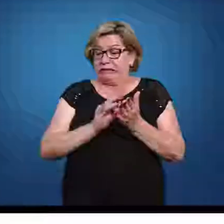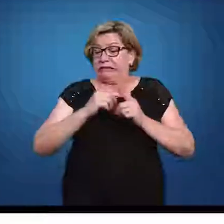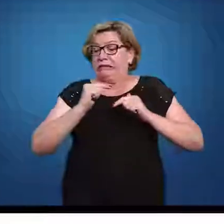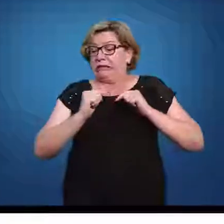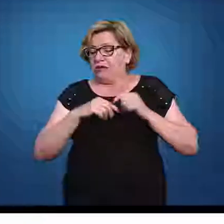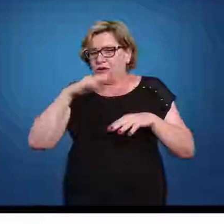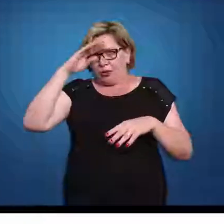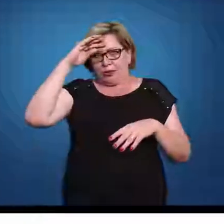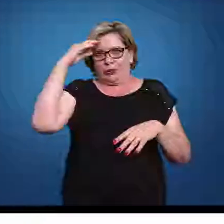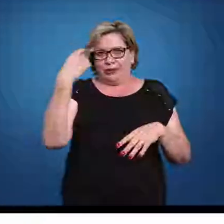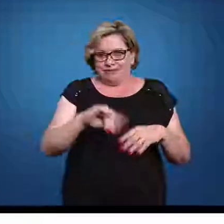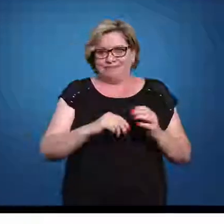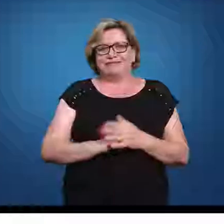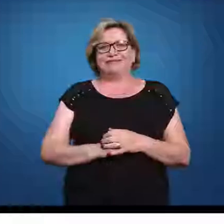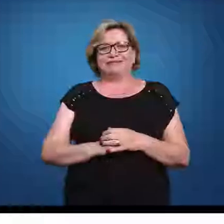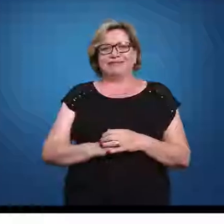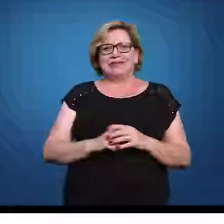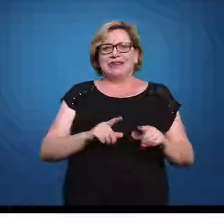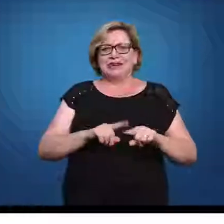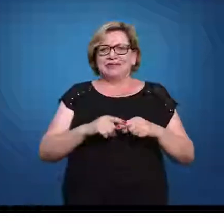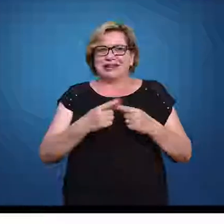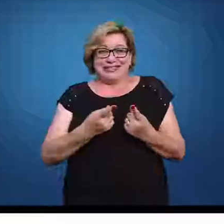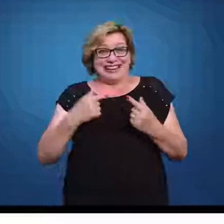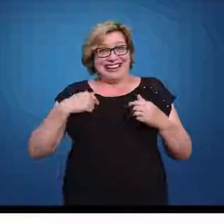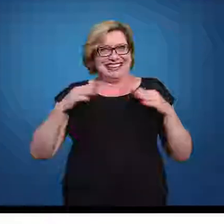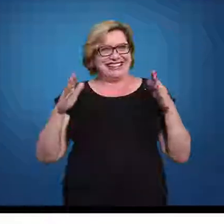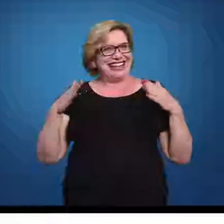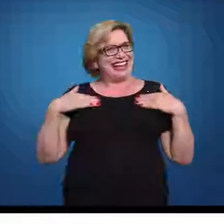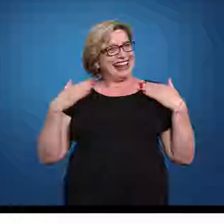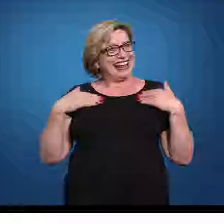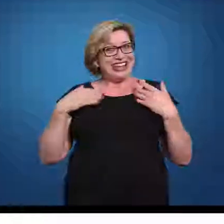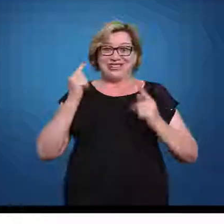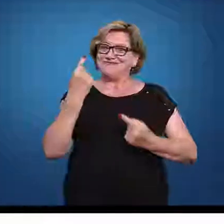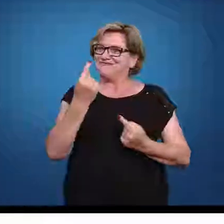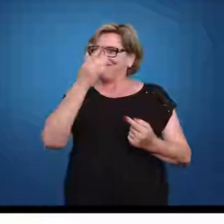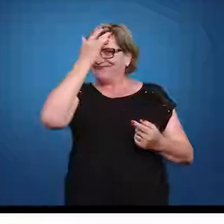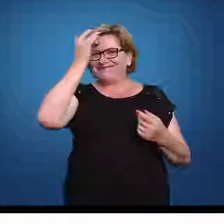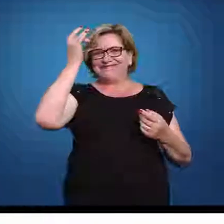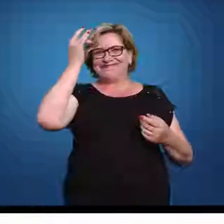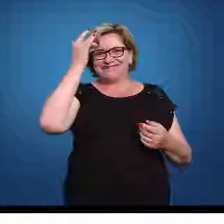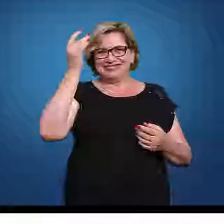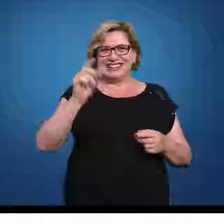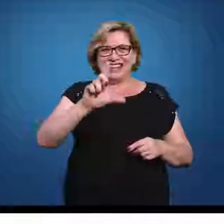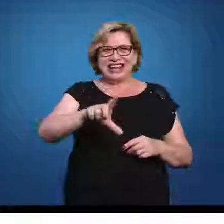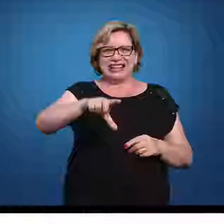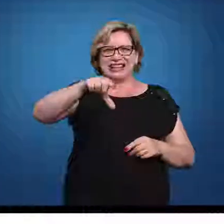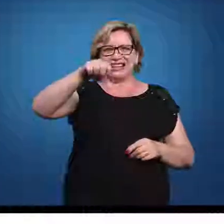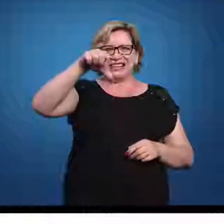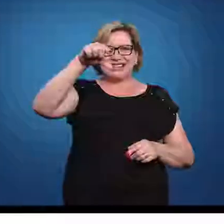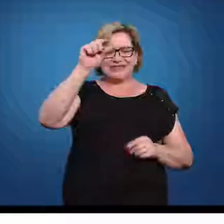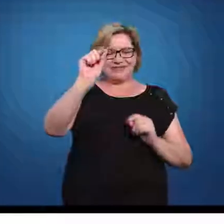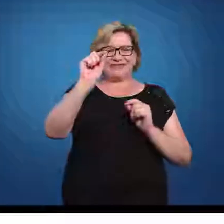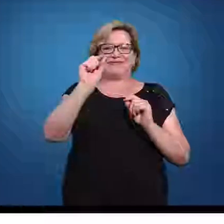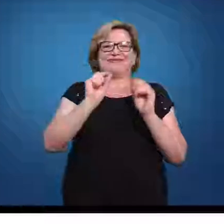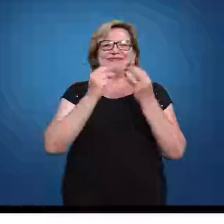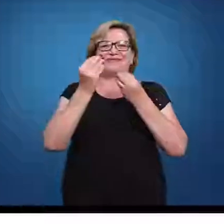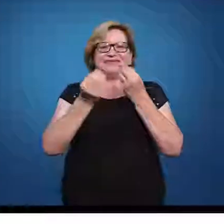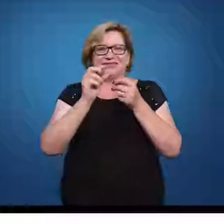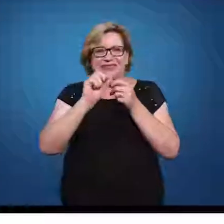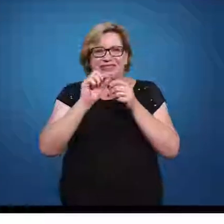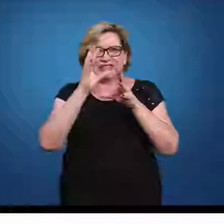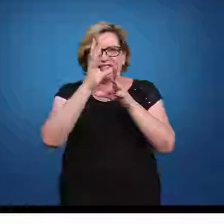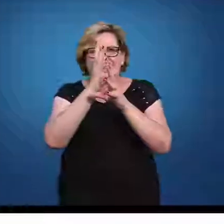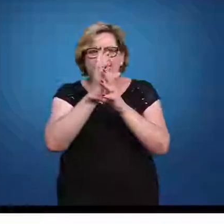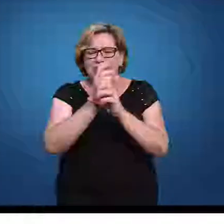trabalhoso. Aí, para a nossa alegria, alguém escolheu uma distribuição em especial e